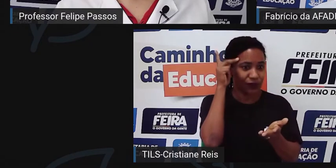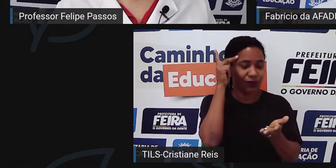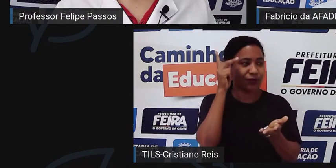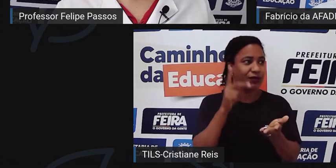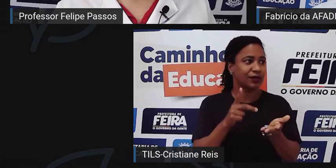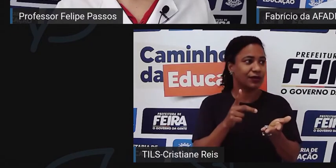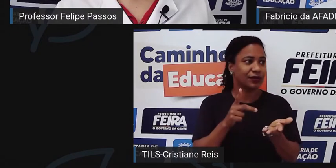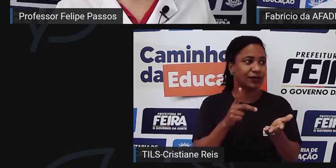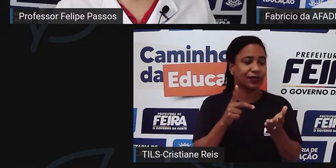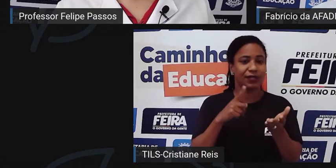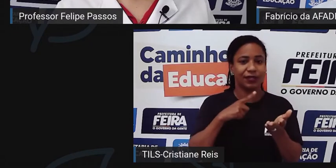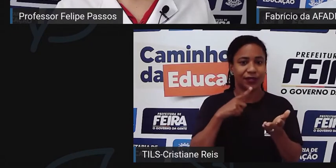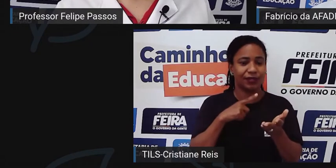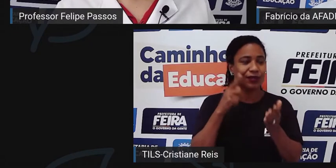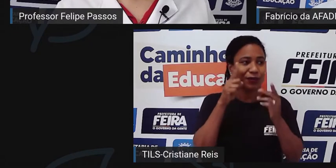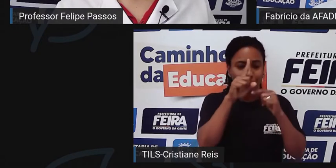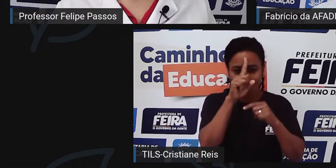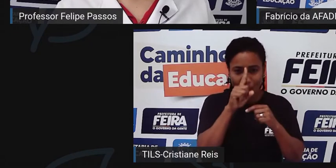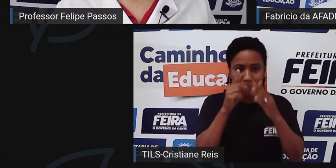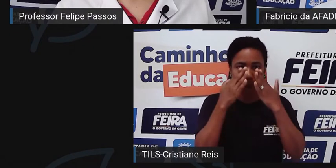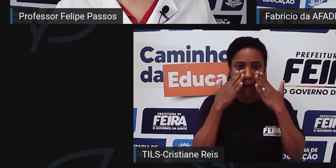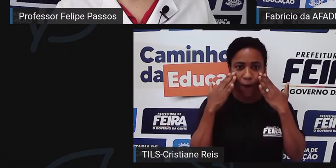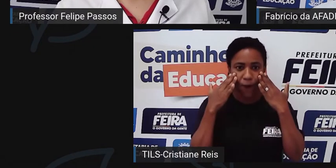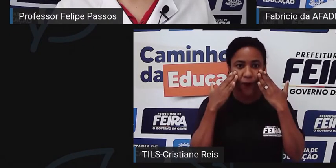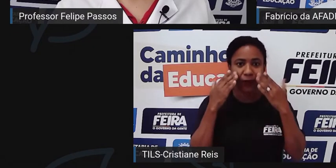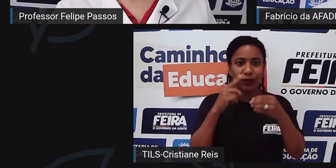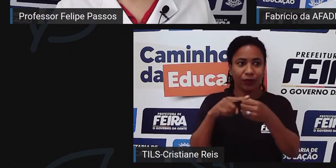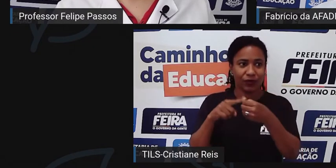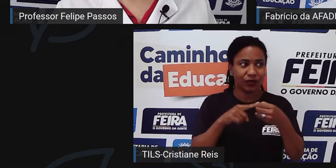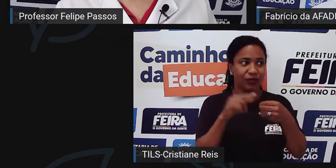fosiforme do município de Feira de Santana.